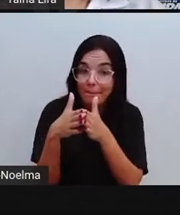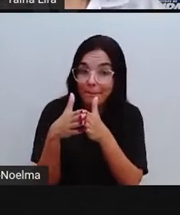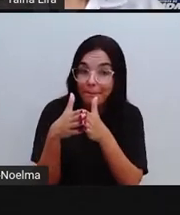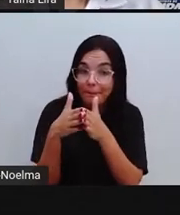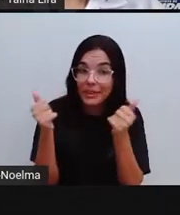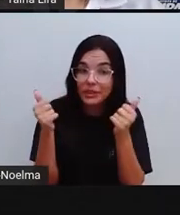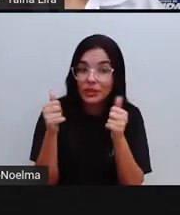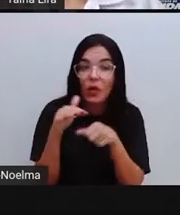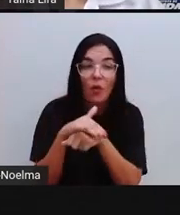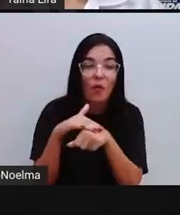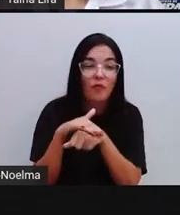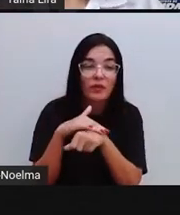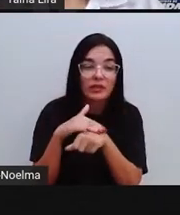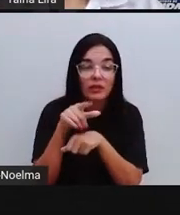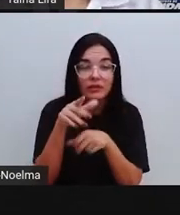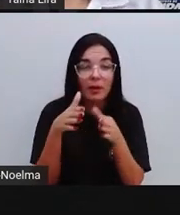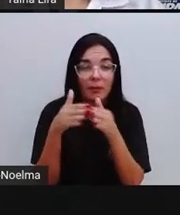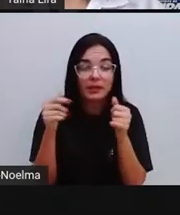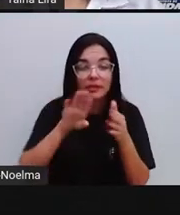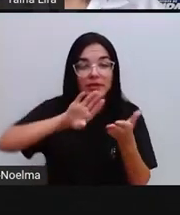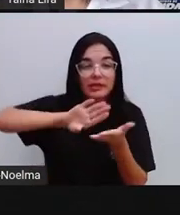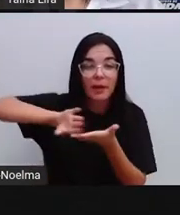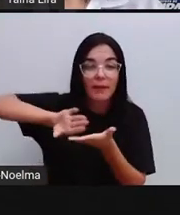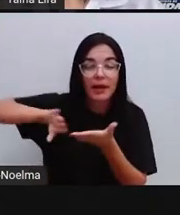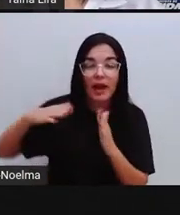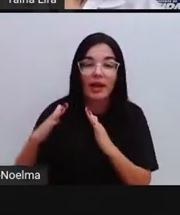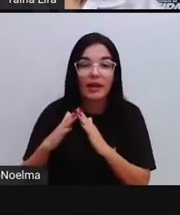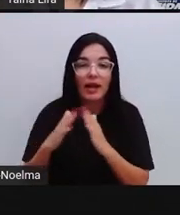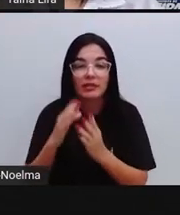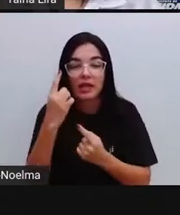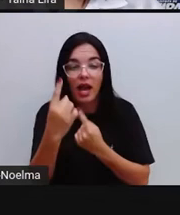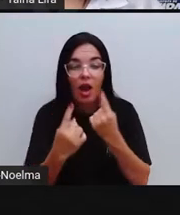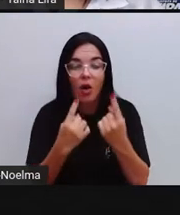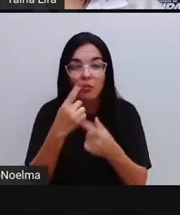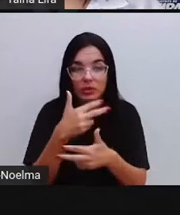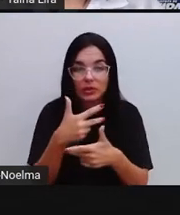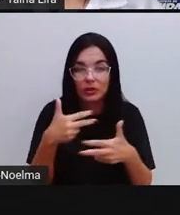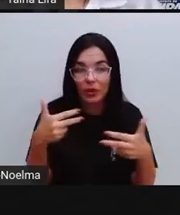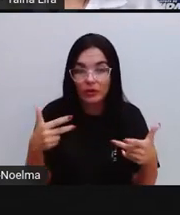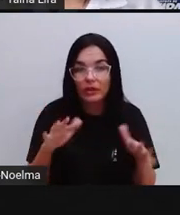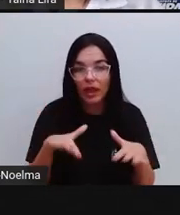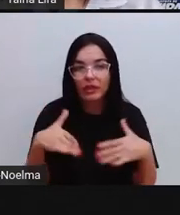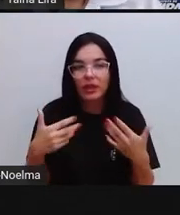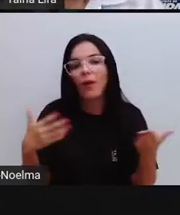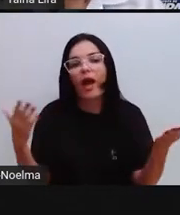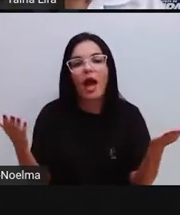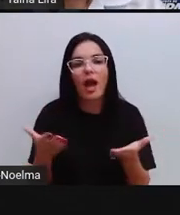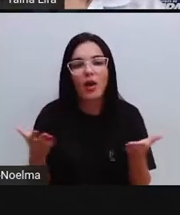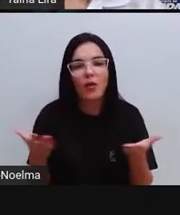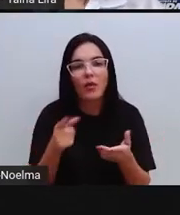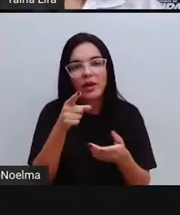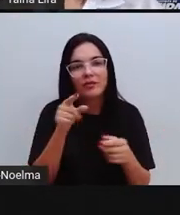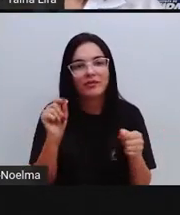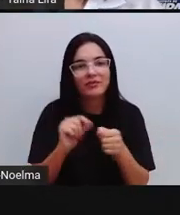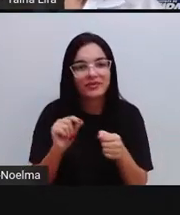nós conversamos, eu pedi para vocês separarem alguns materiais, então agora chegou a hora, né, a